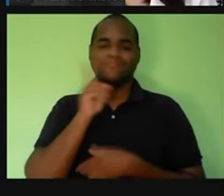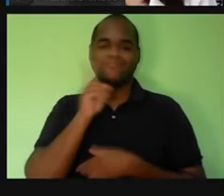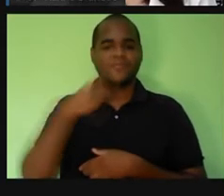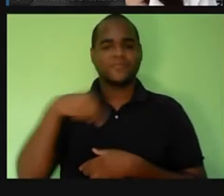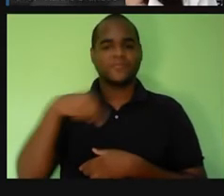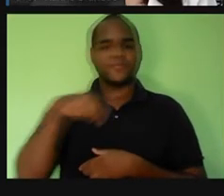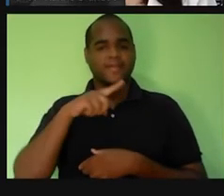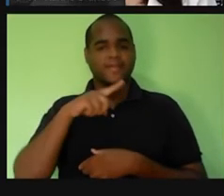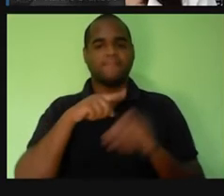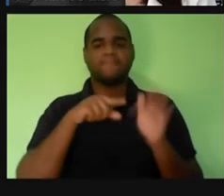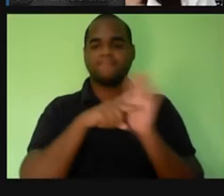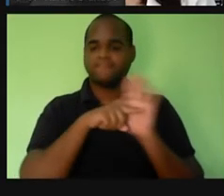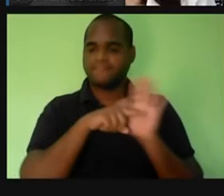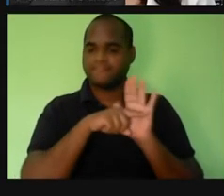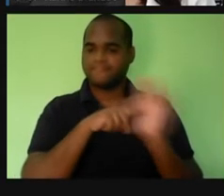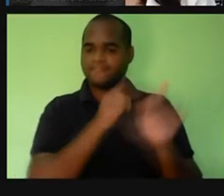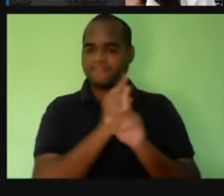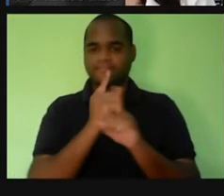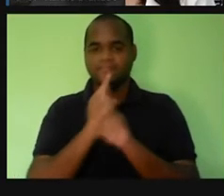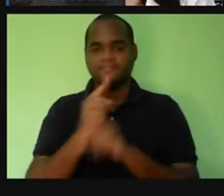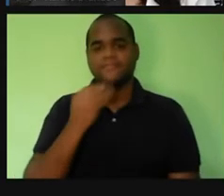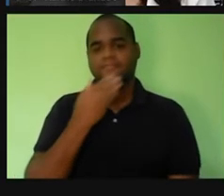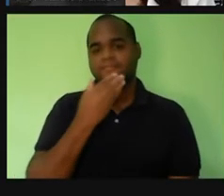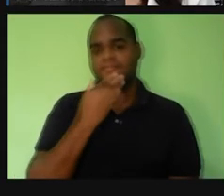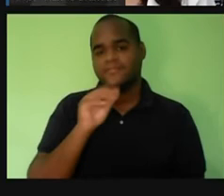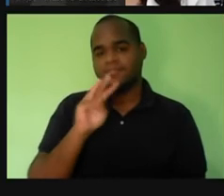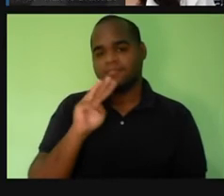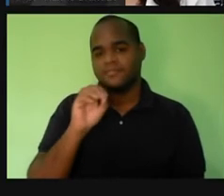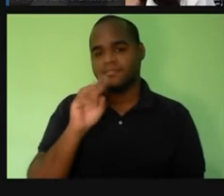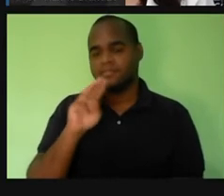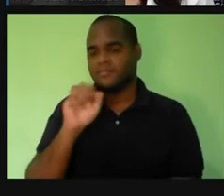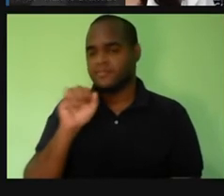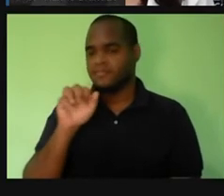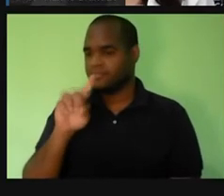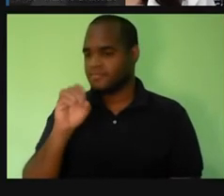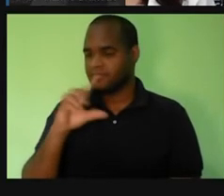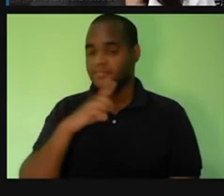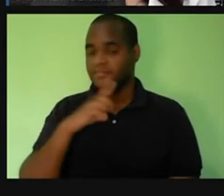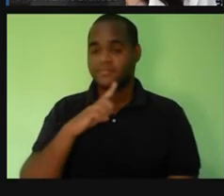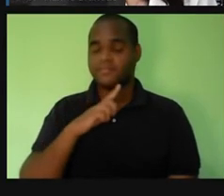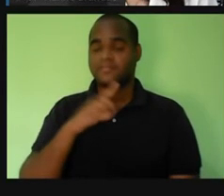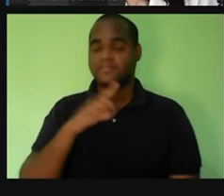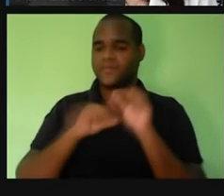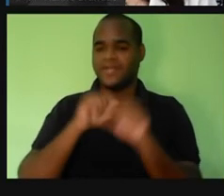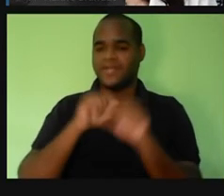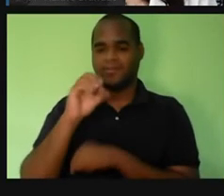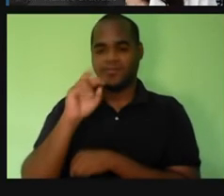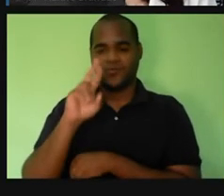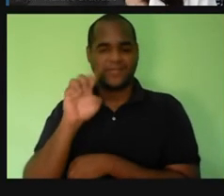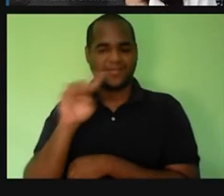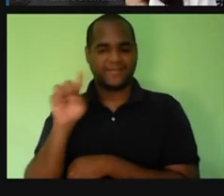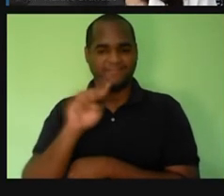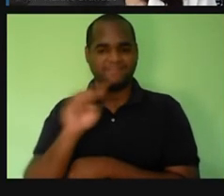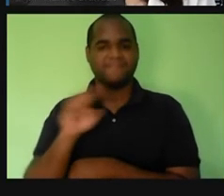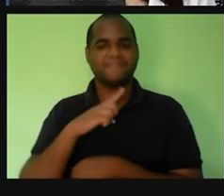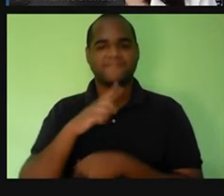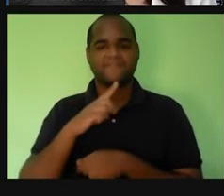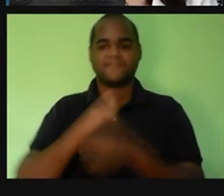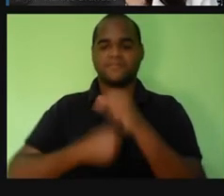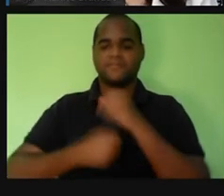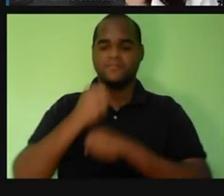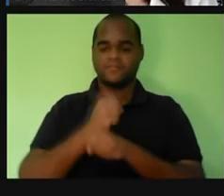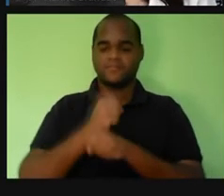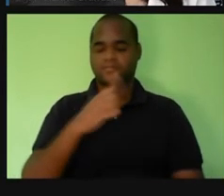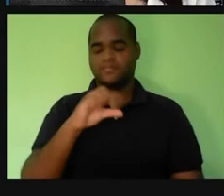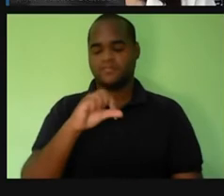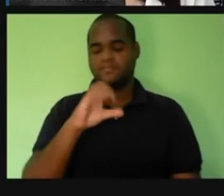Fundação, né? Instituto Oswaldo Cruz, ou Fundação Oswaldo Cruz, tá? Em 1903, Oswaldo